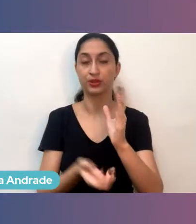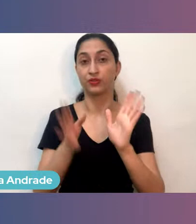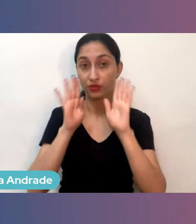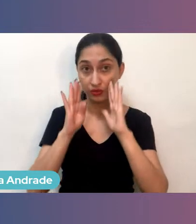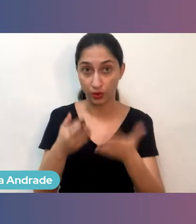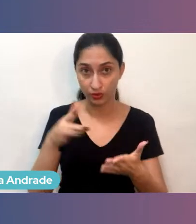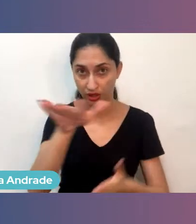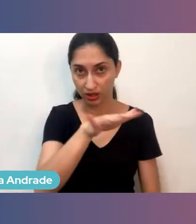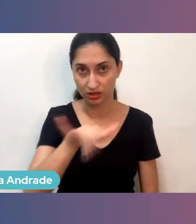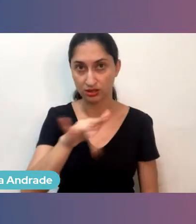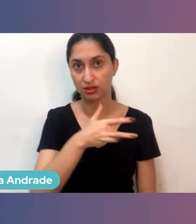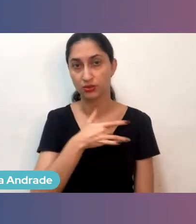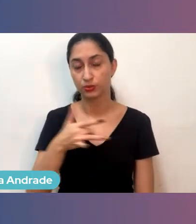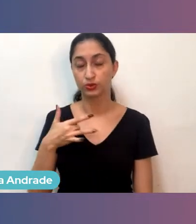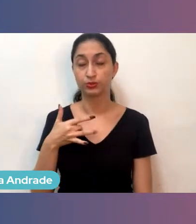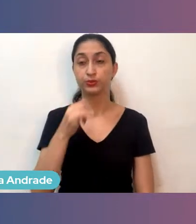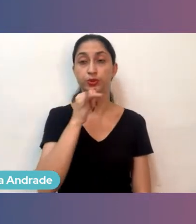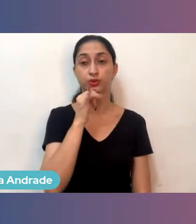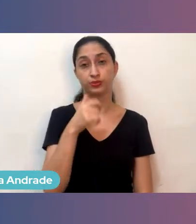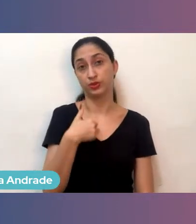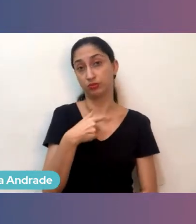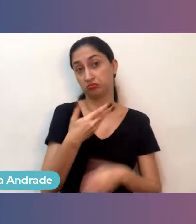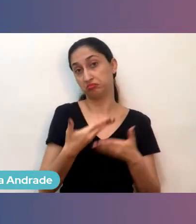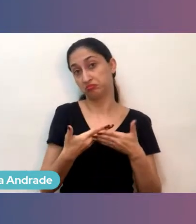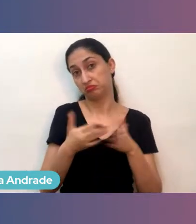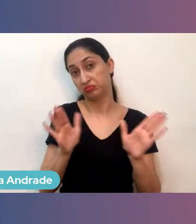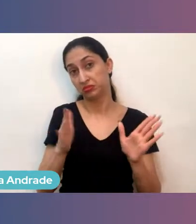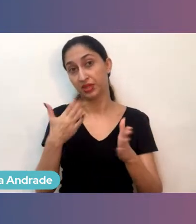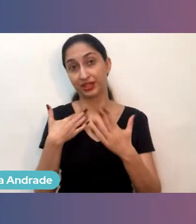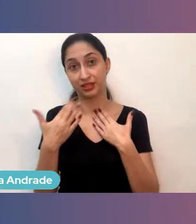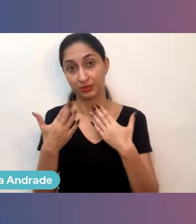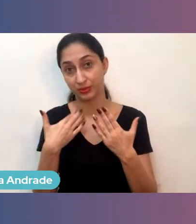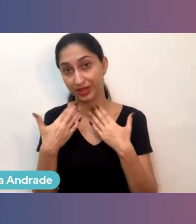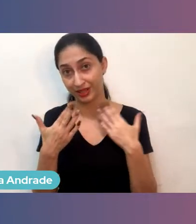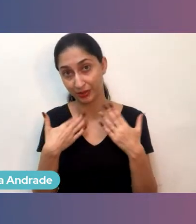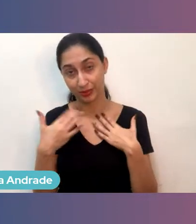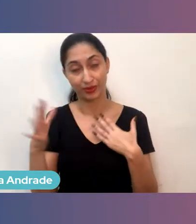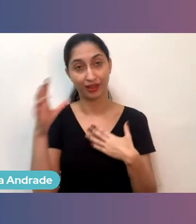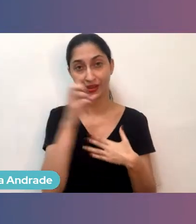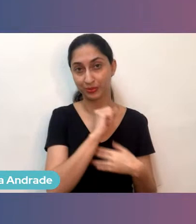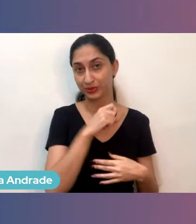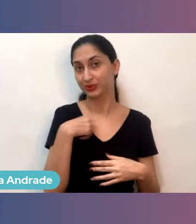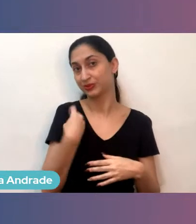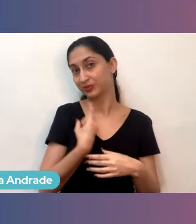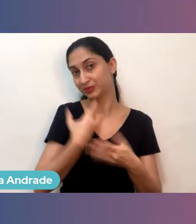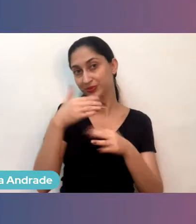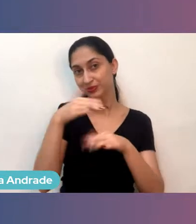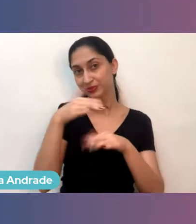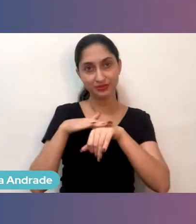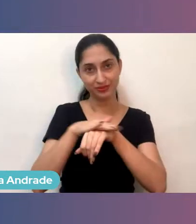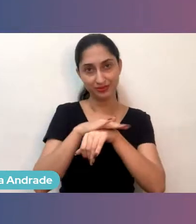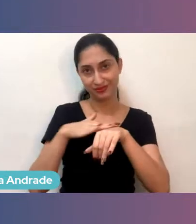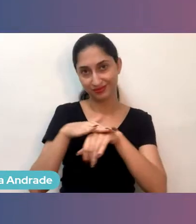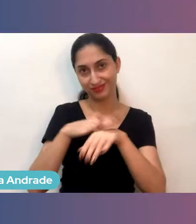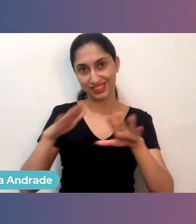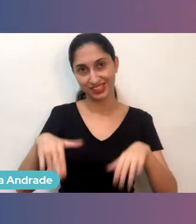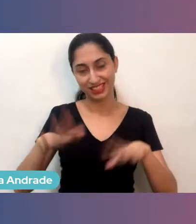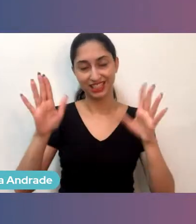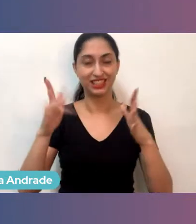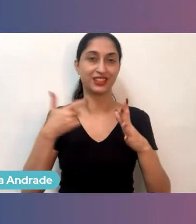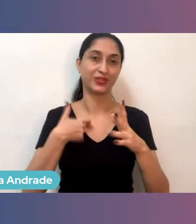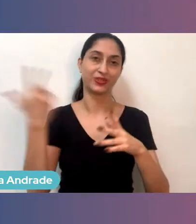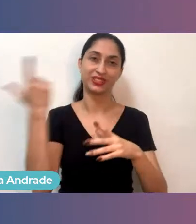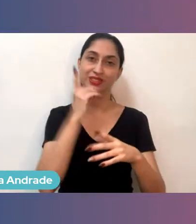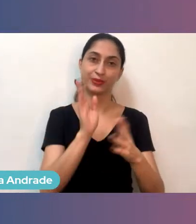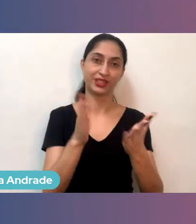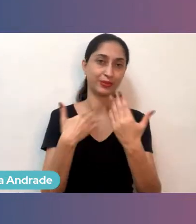exposição para abrir aí, para batermos um papo e conversarmos mais e atender um pouco a vocês.